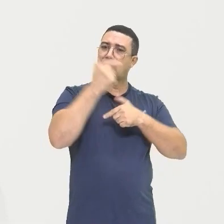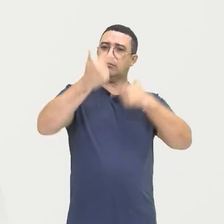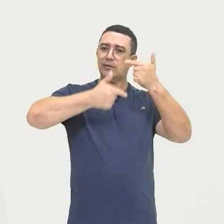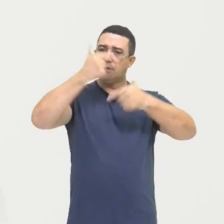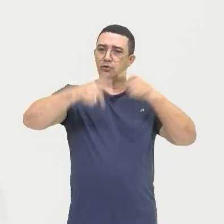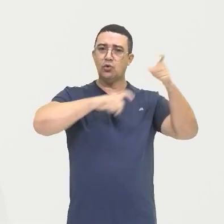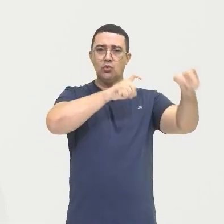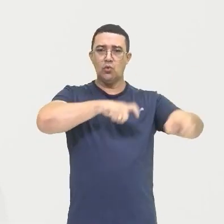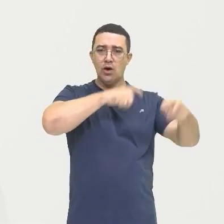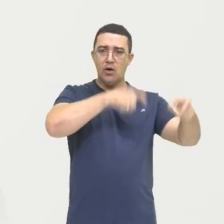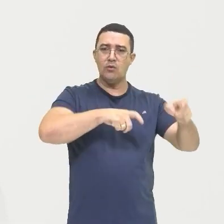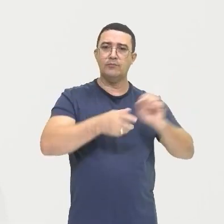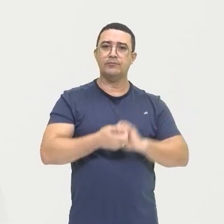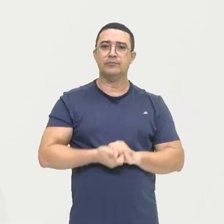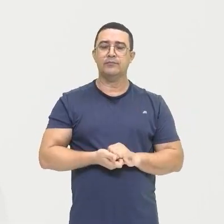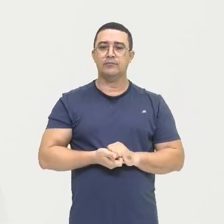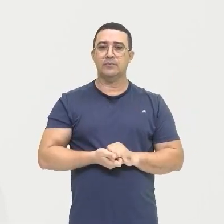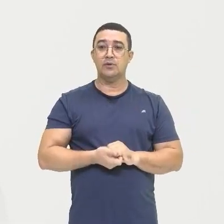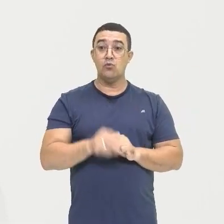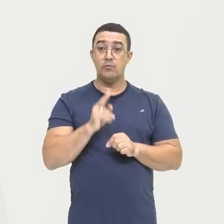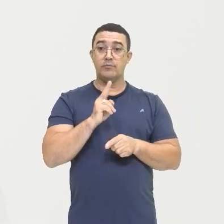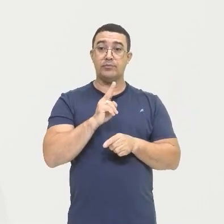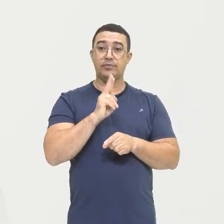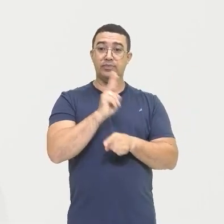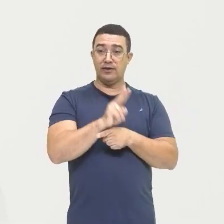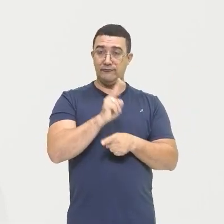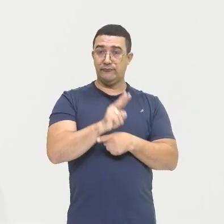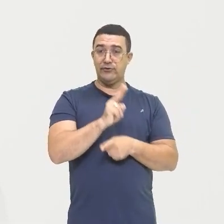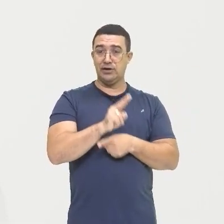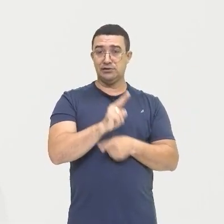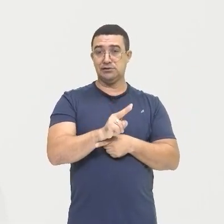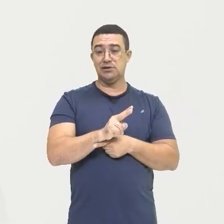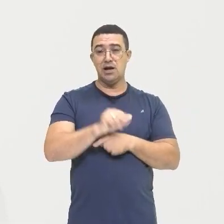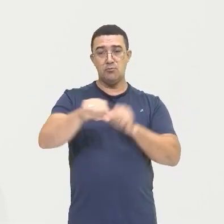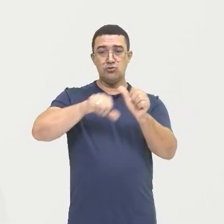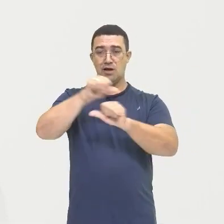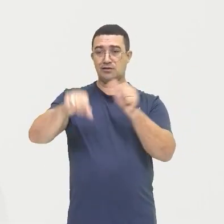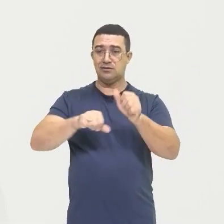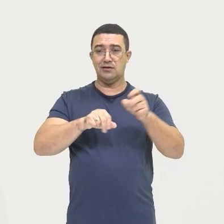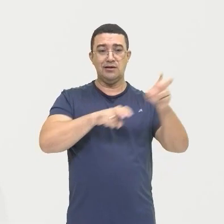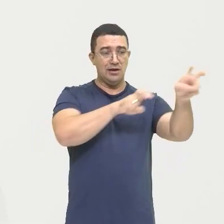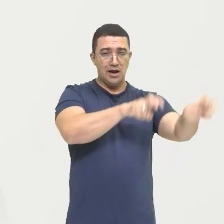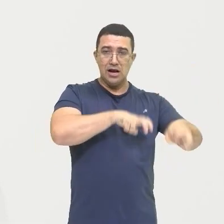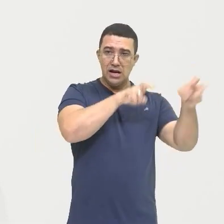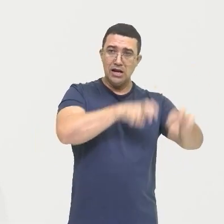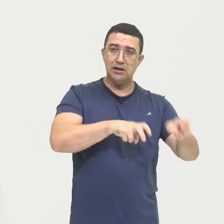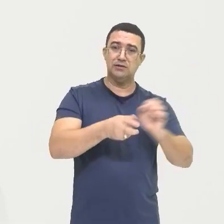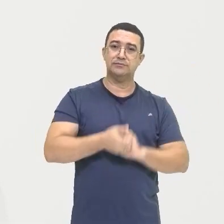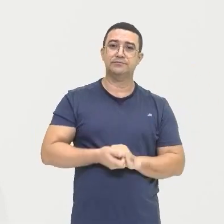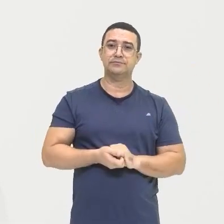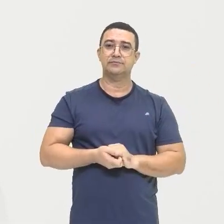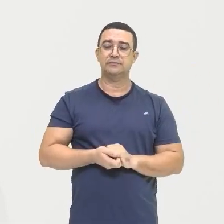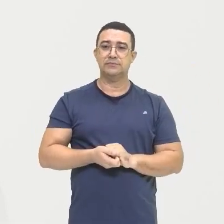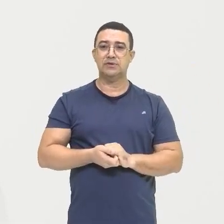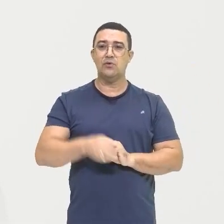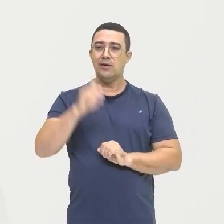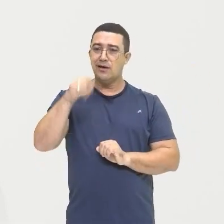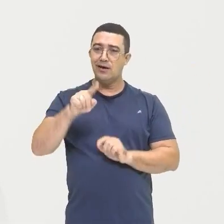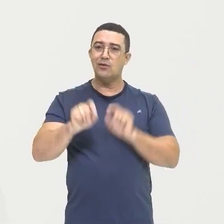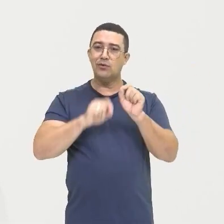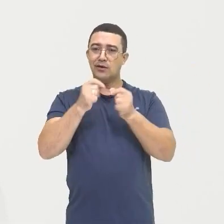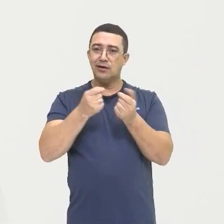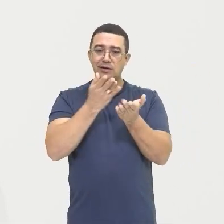distribuição Aqui Mais justa Então a reforma agrária Ela vai tratar Dessa questão De